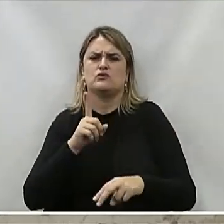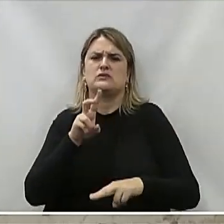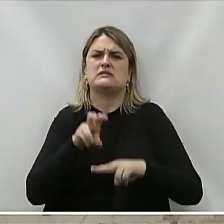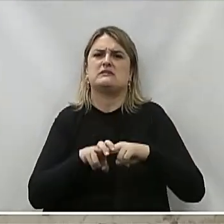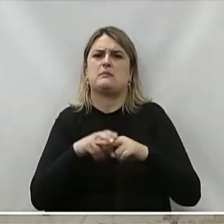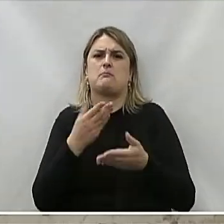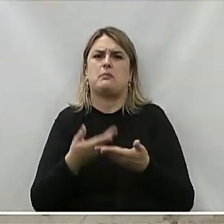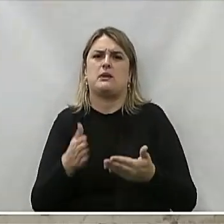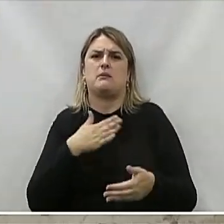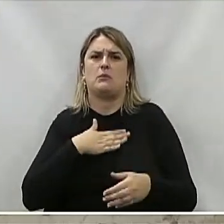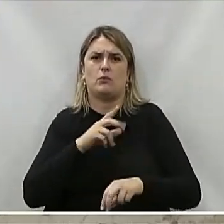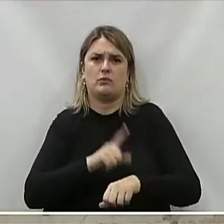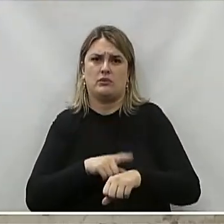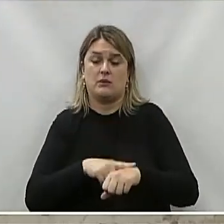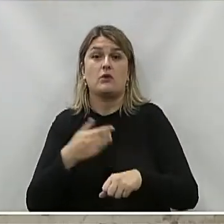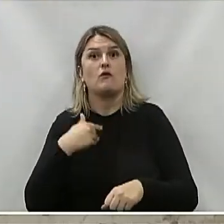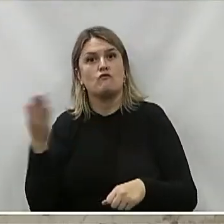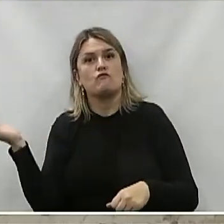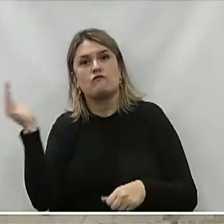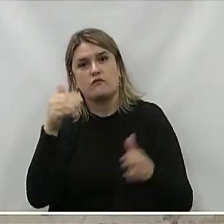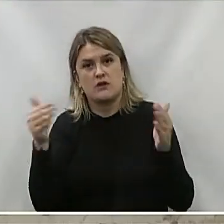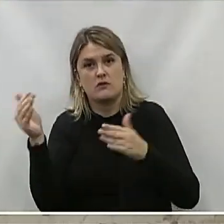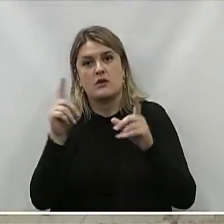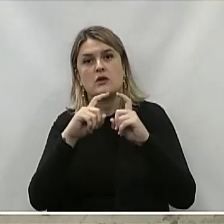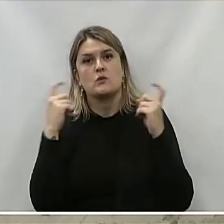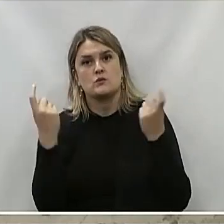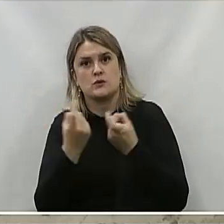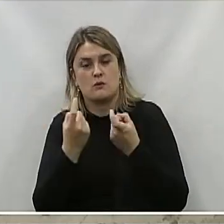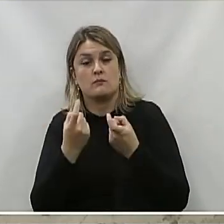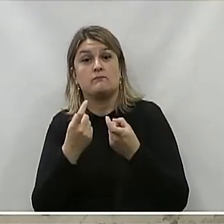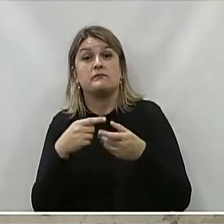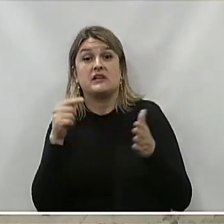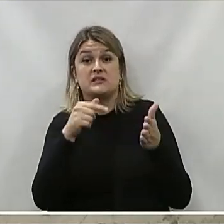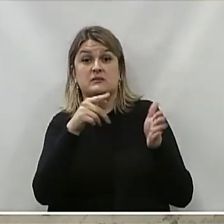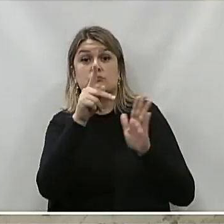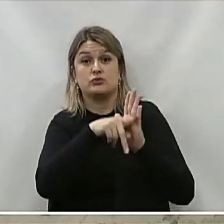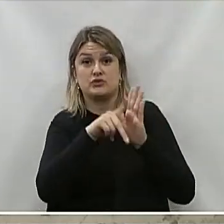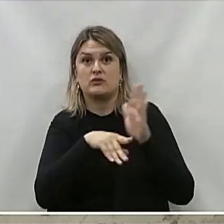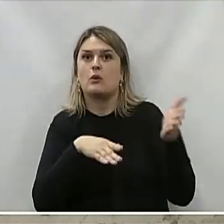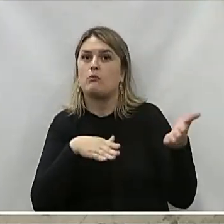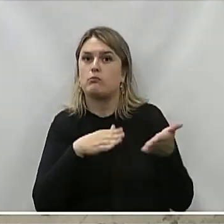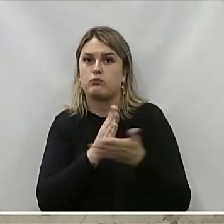cadeira aqui Para perder tempo Então eu venho Na reunião Das comissões Esse projeto aqui Passou Por